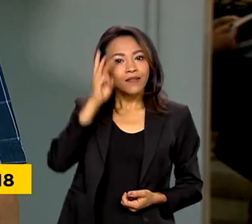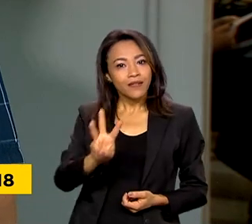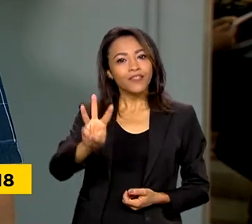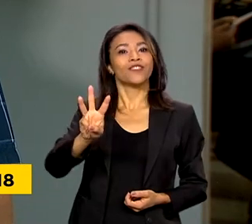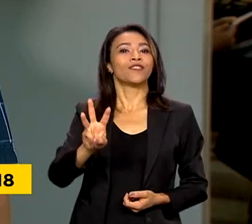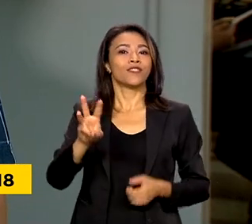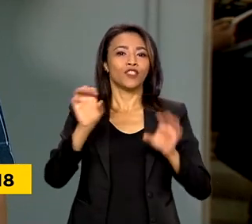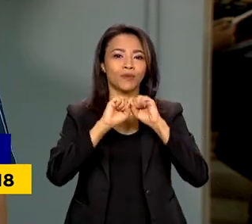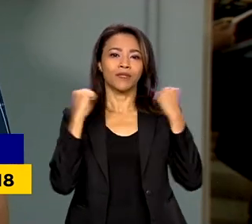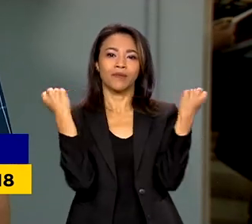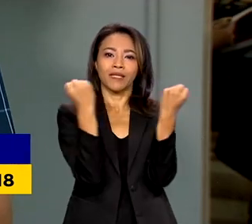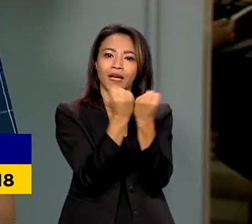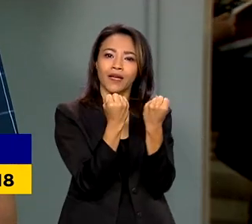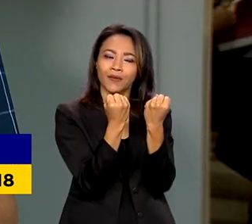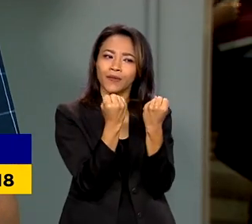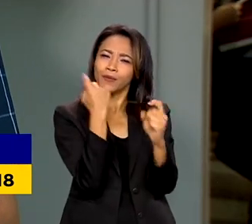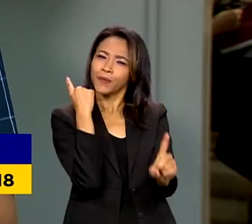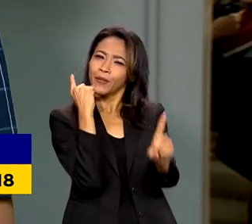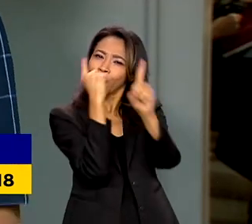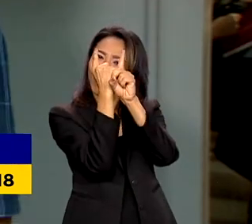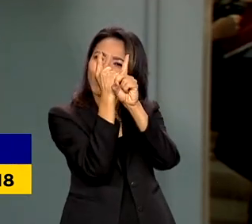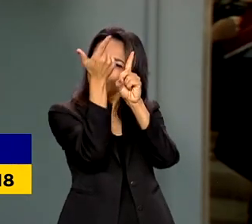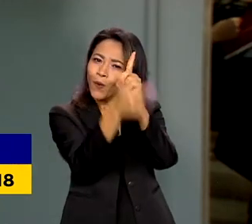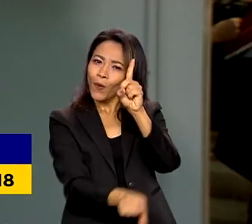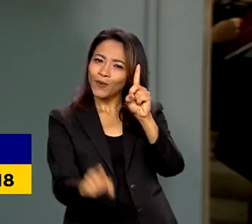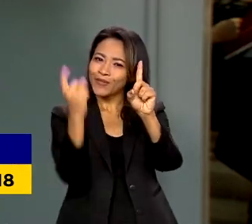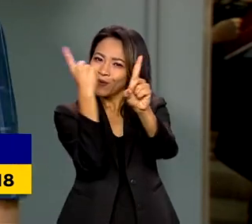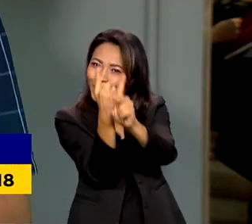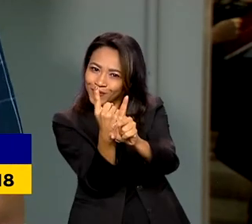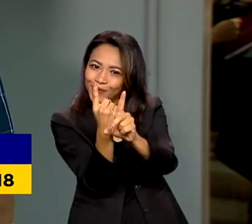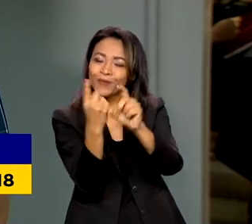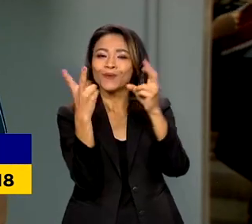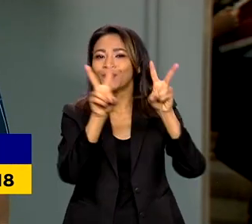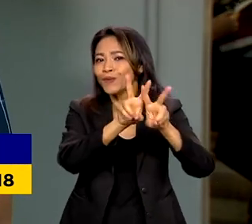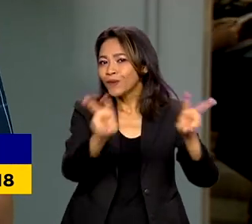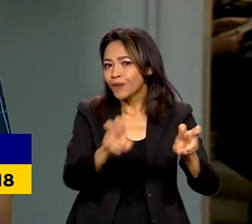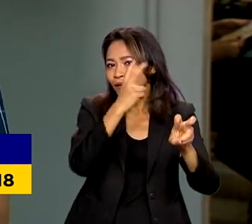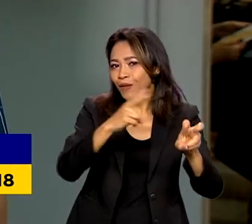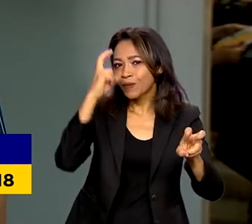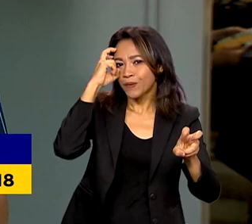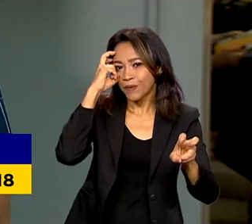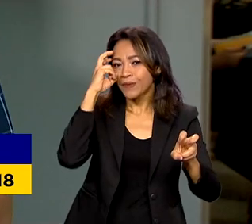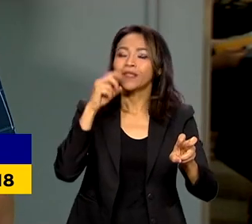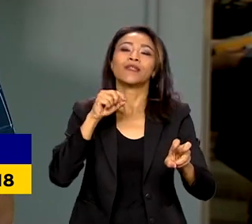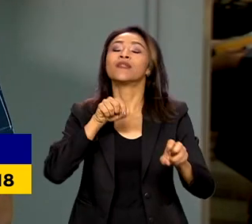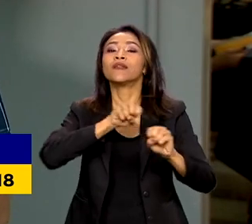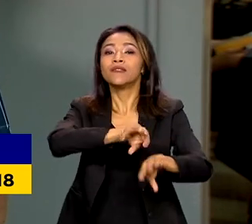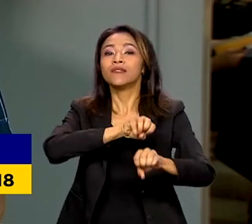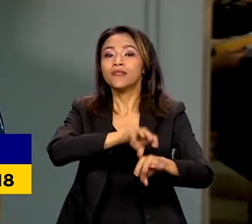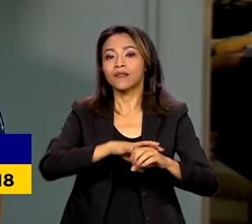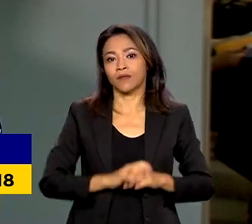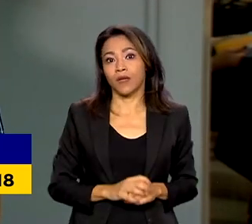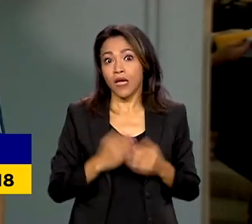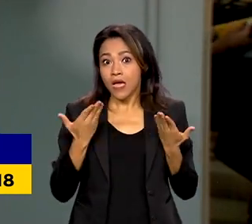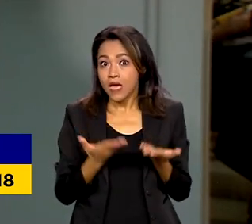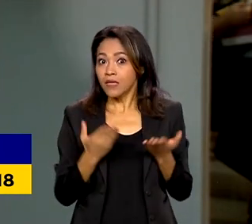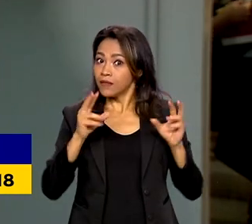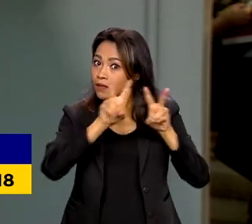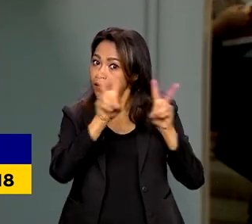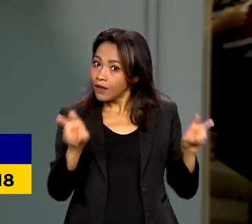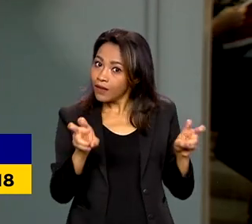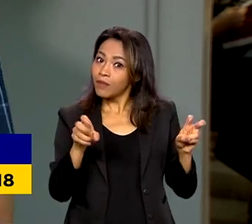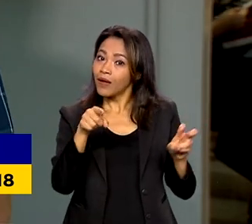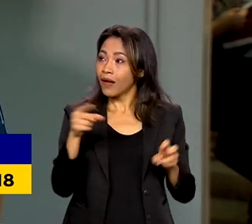de um seminário que teve cara de encontro ou de reencontro da cultura com a educação. E como o próprio tema propõe,